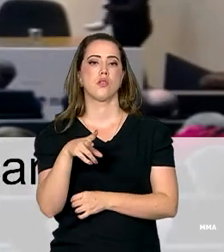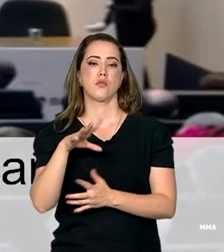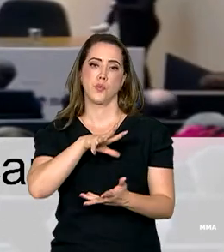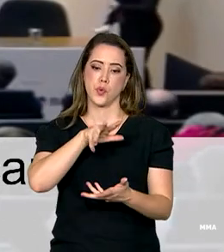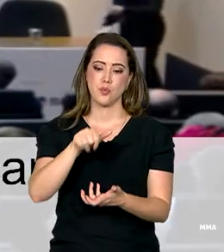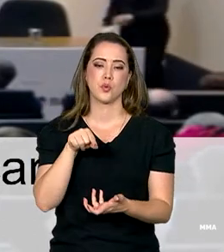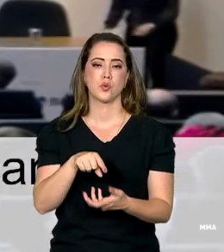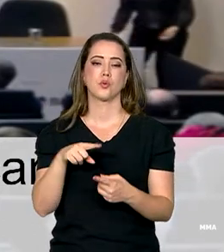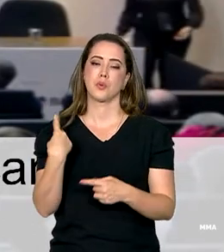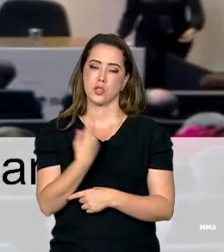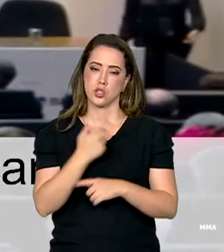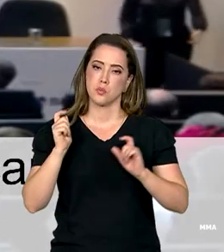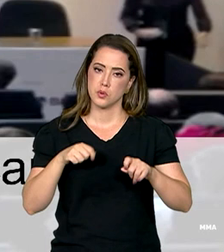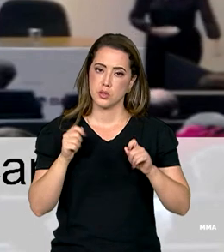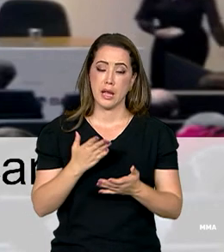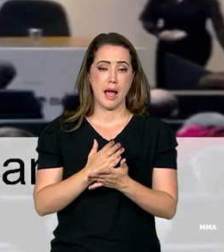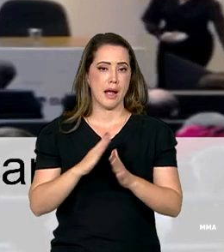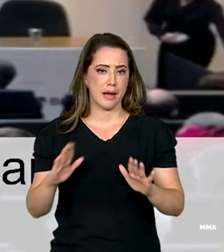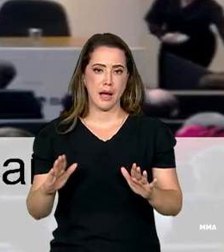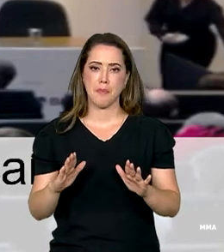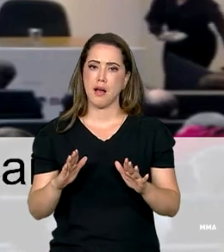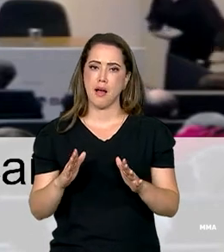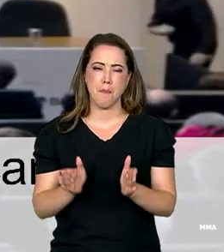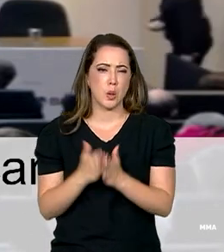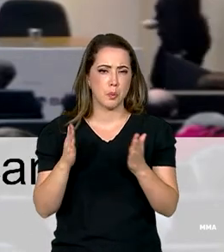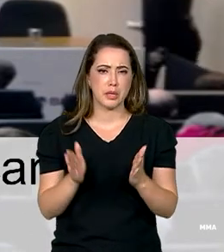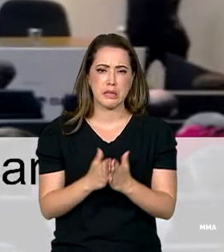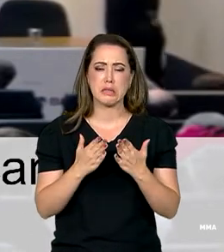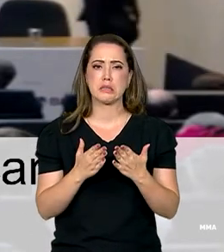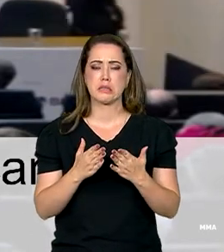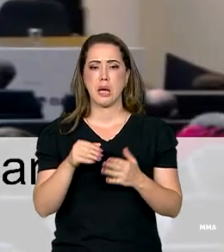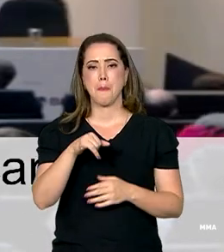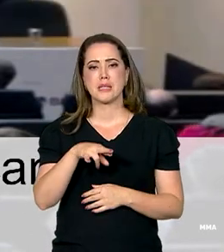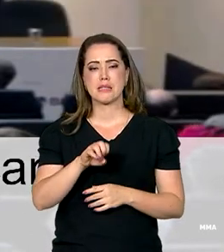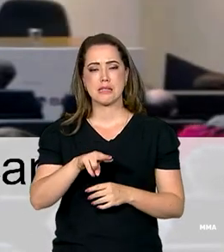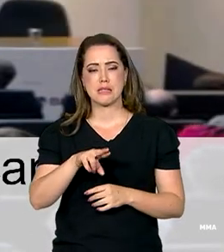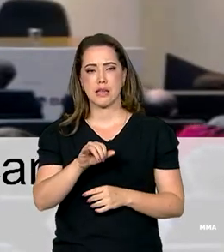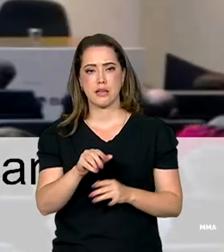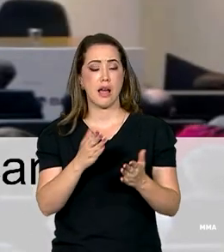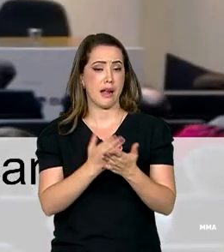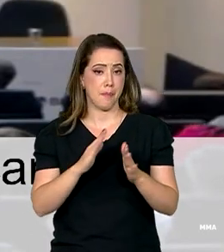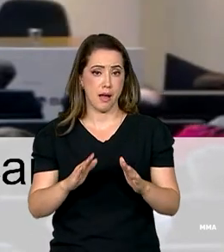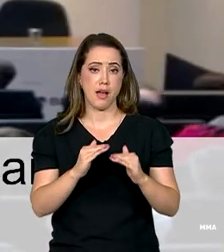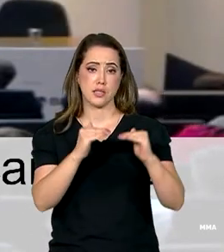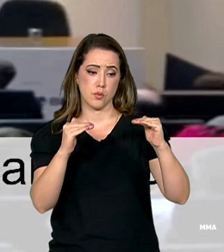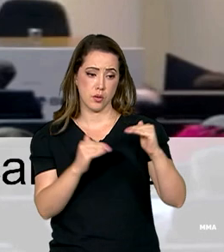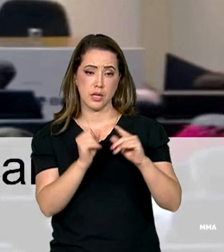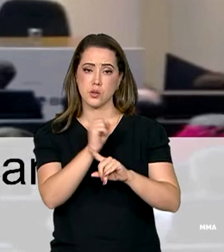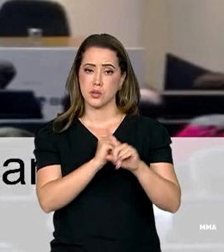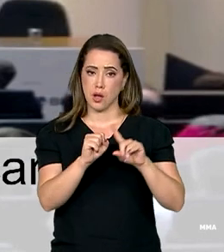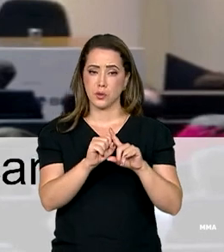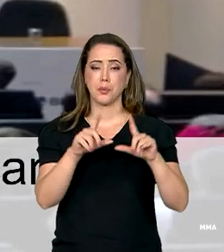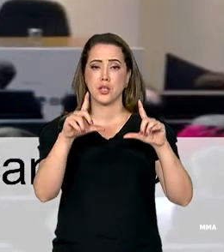mas para podermos efetivamente erradicarmos a miséria, diminuirmos a pobreza e acabar com a desigualdade social no Brasil. Uma coisa está ligada à